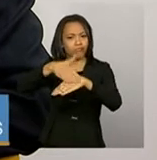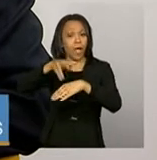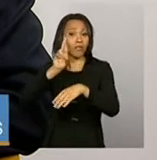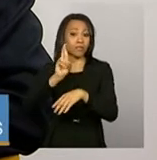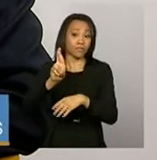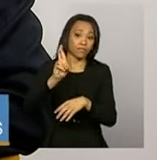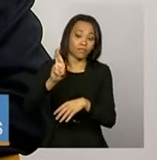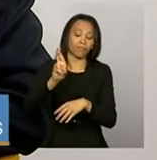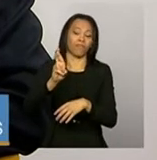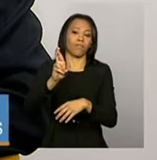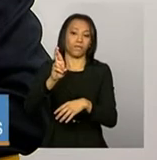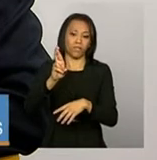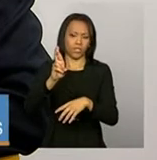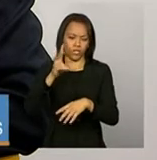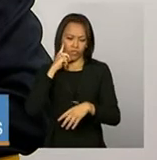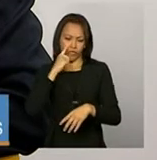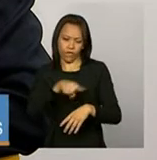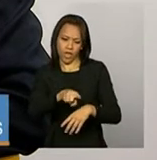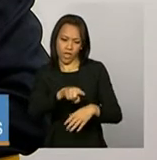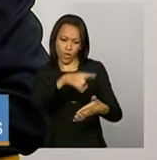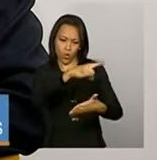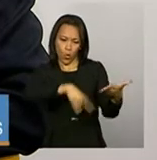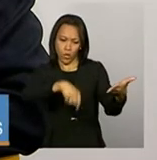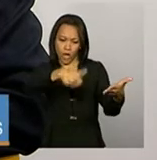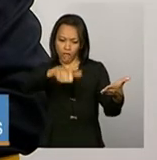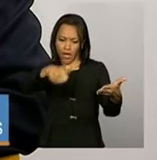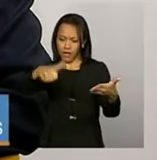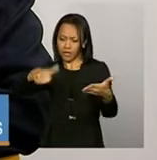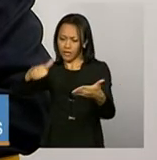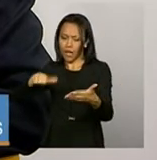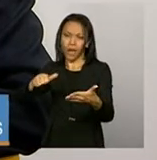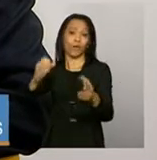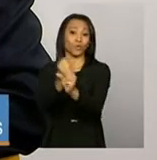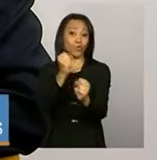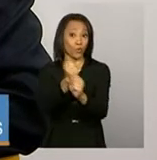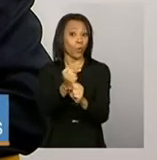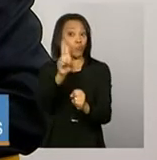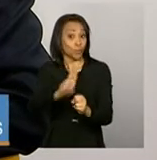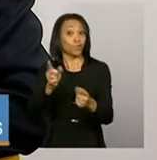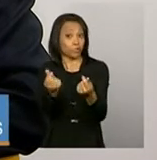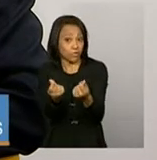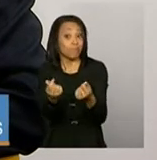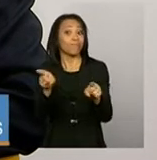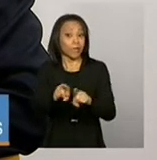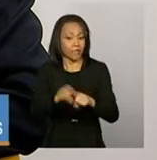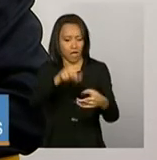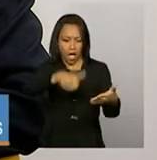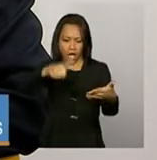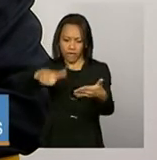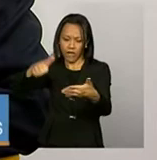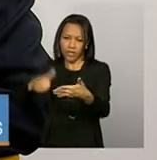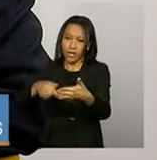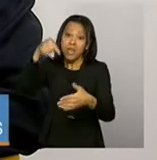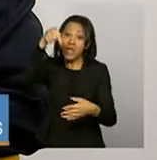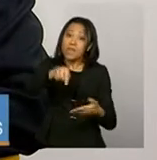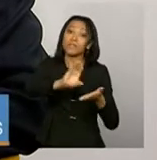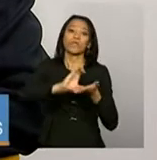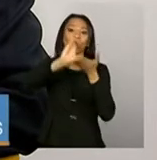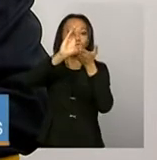fazer análise e deliberação a respeito das contas. Esse Conselho, ele também tem o papel de